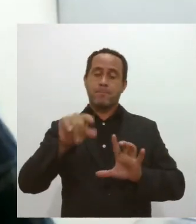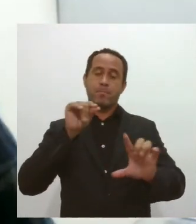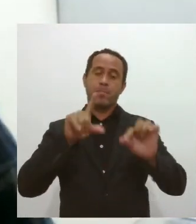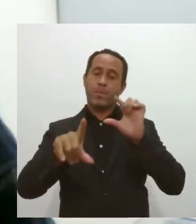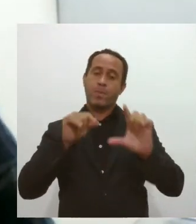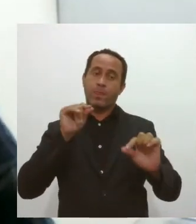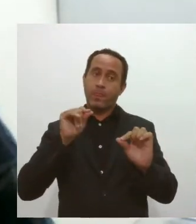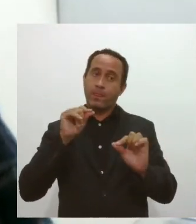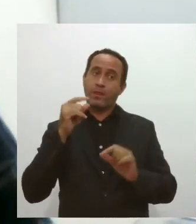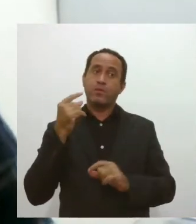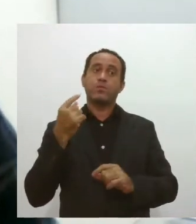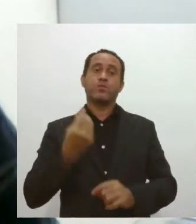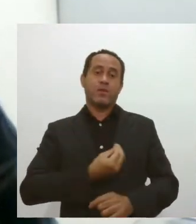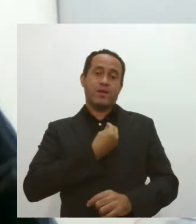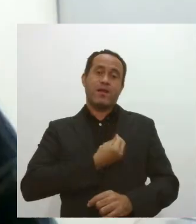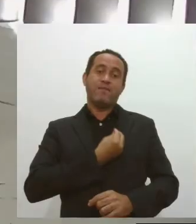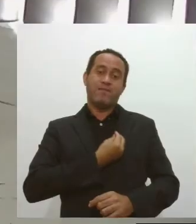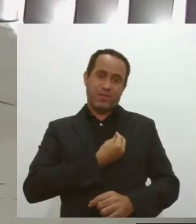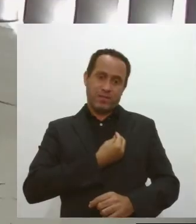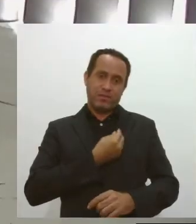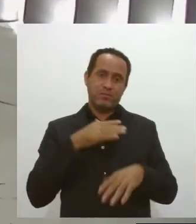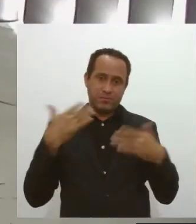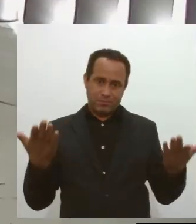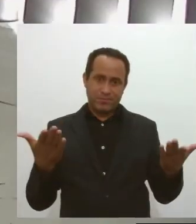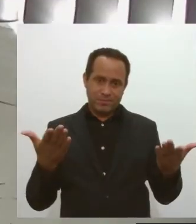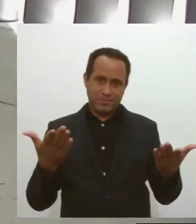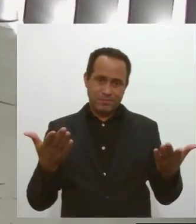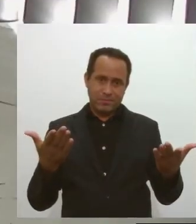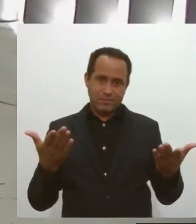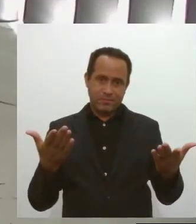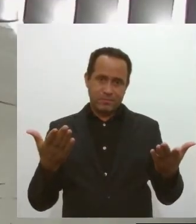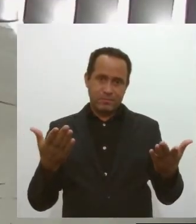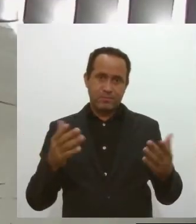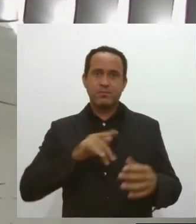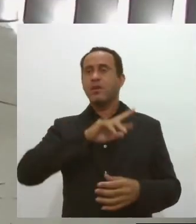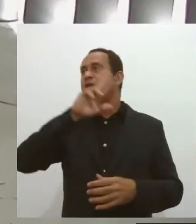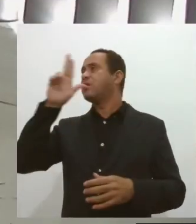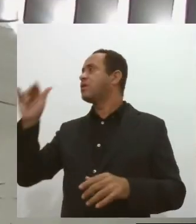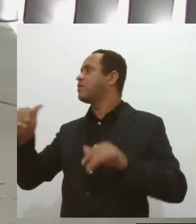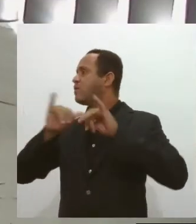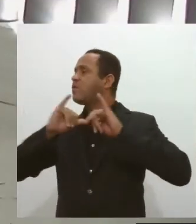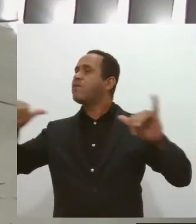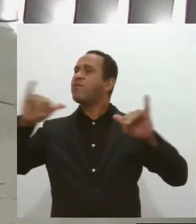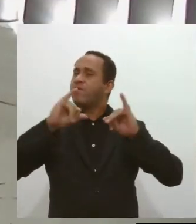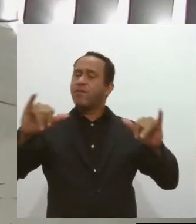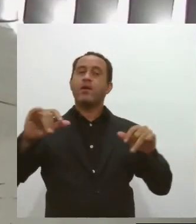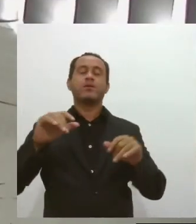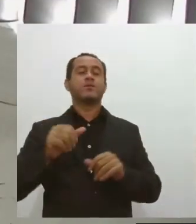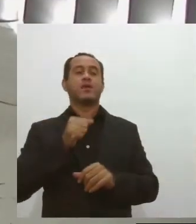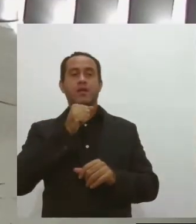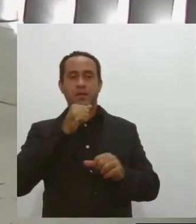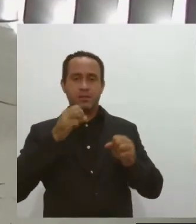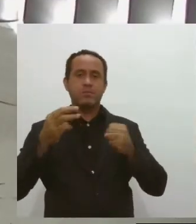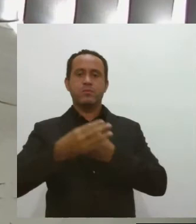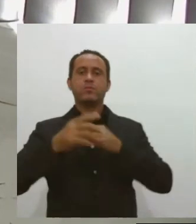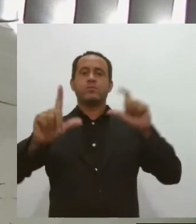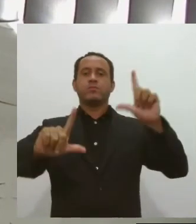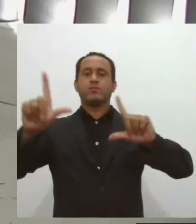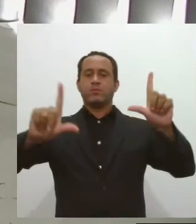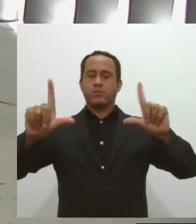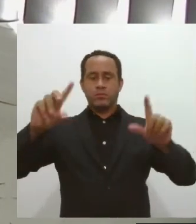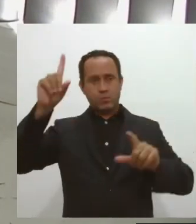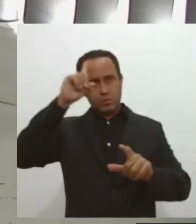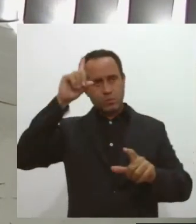prioridade à vida. Exatamente. Clio Amar, a gente está fazendo várias campanhas aqui, né? Nos nossos noticiários, nos nossos